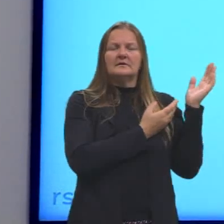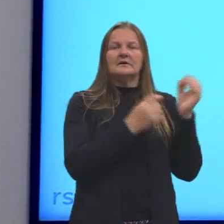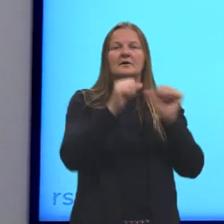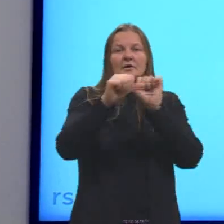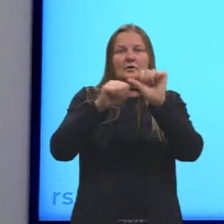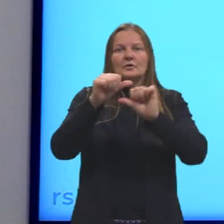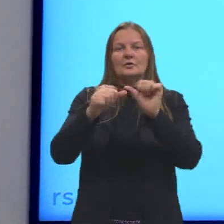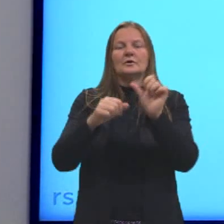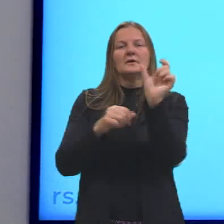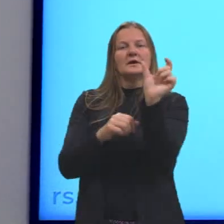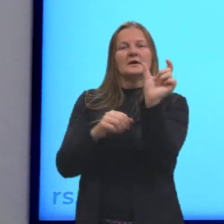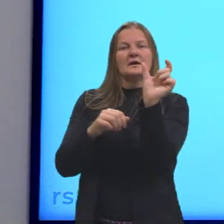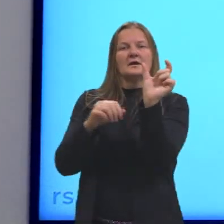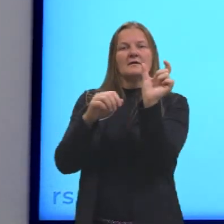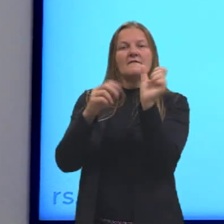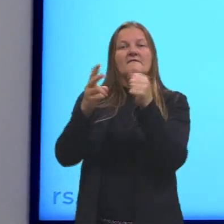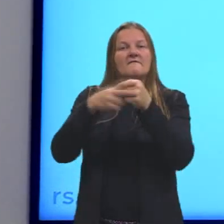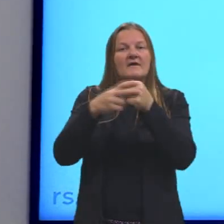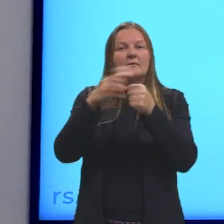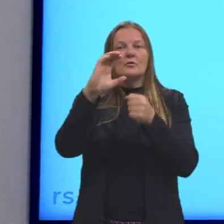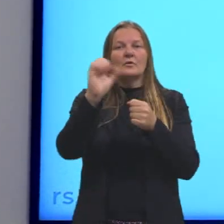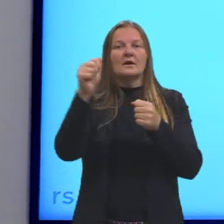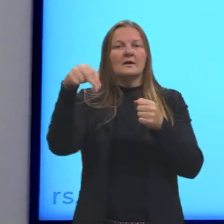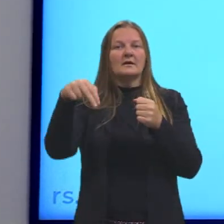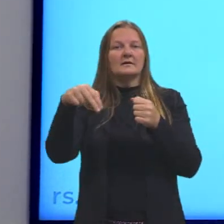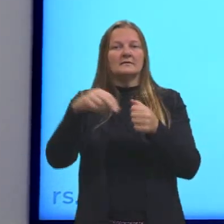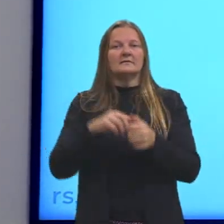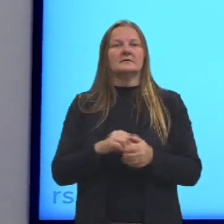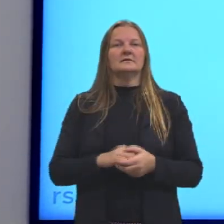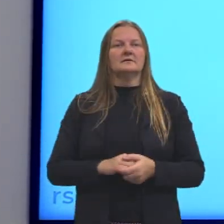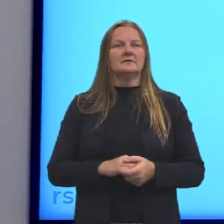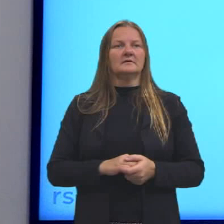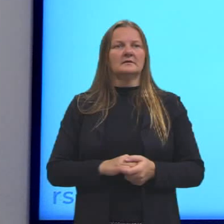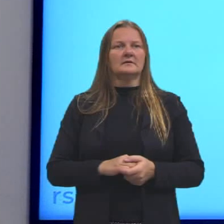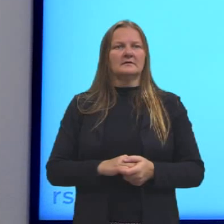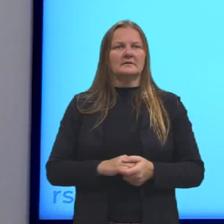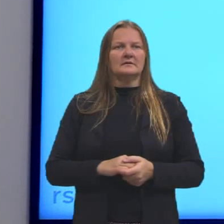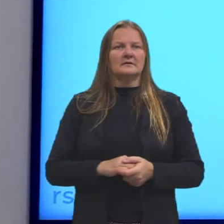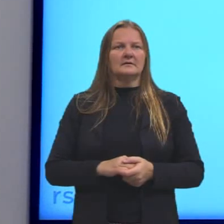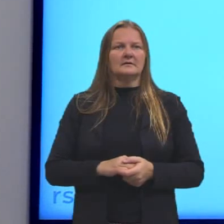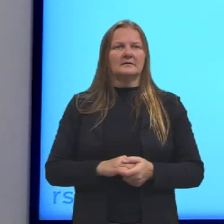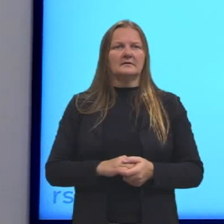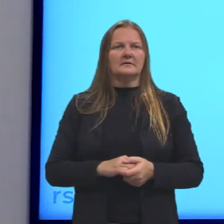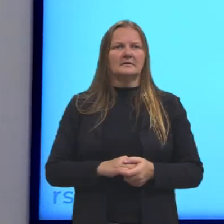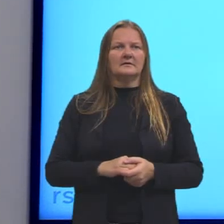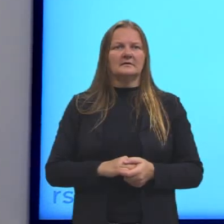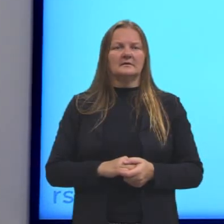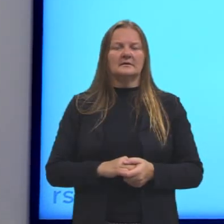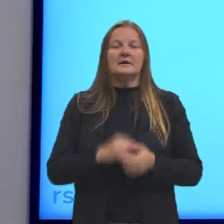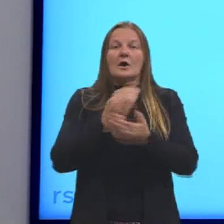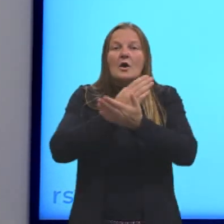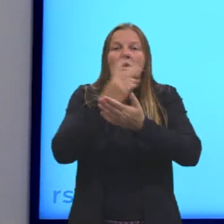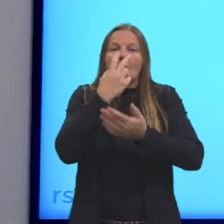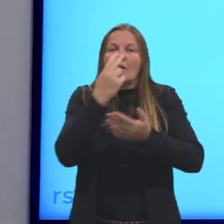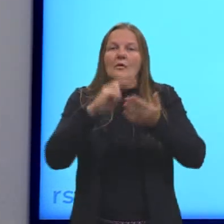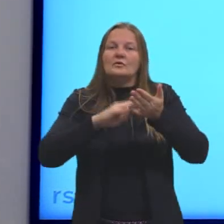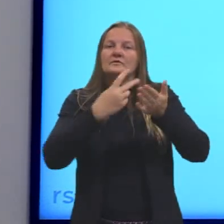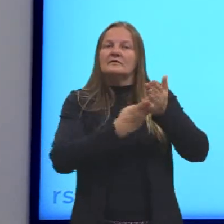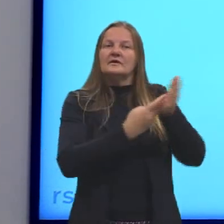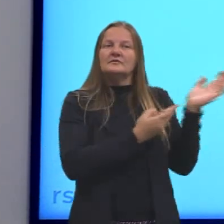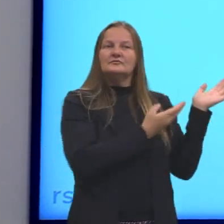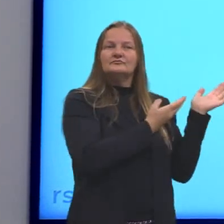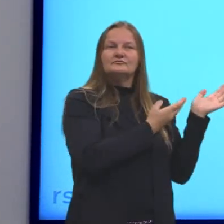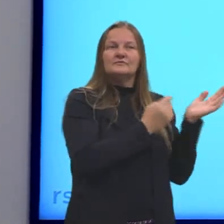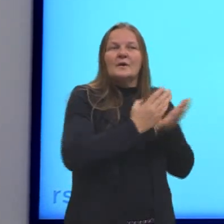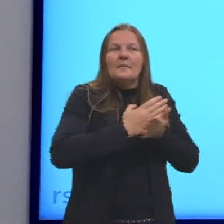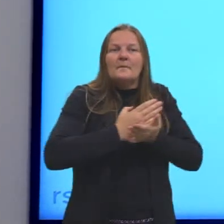Também na forma irregular. O begin, que é o começar, ele se transforma. Ele